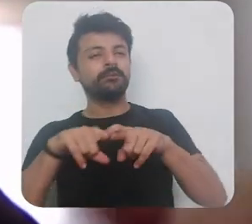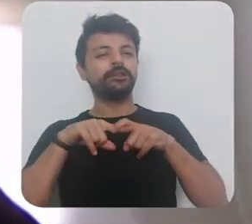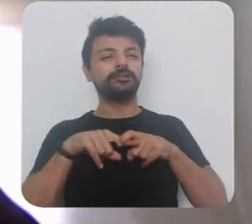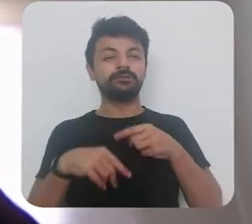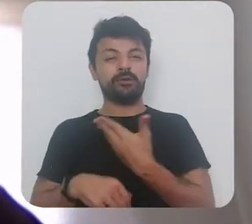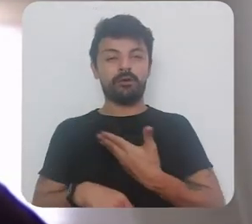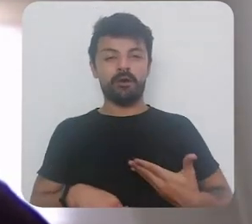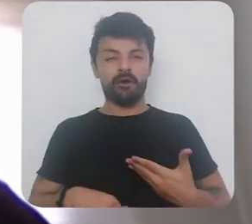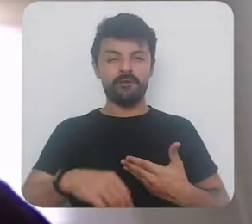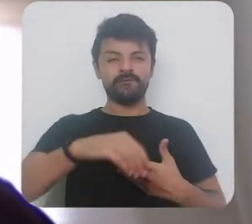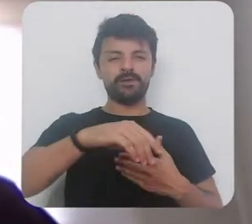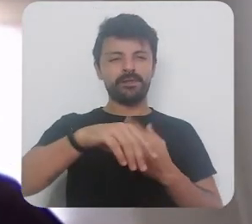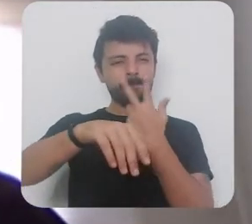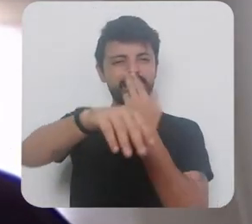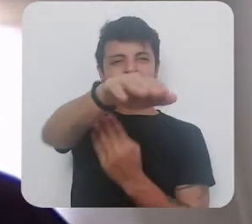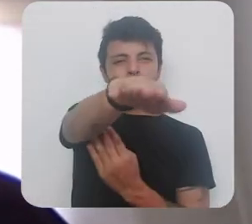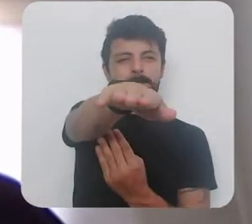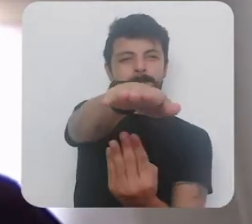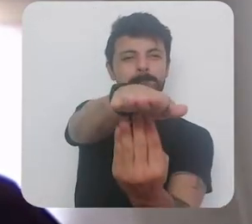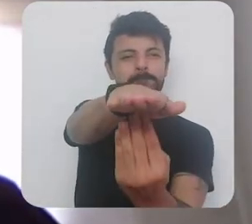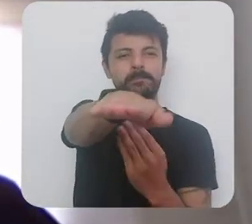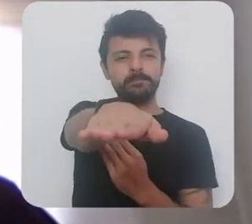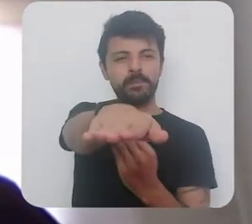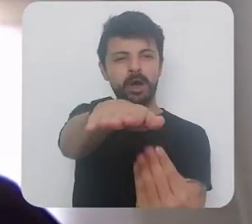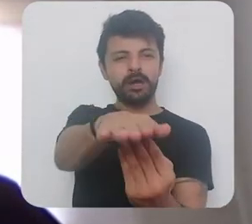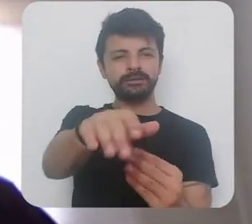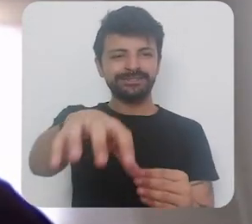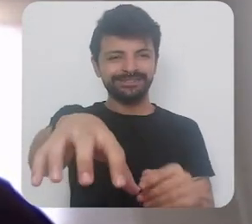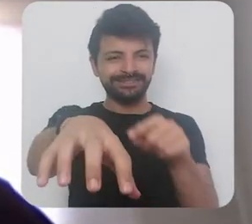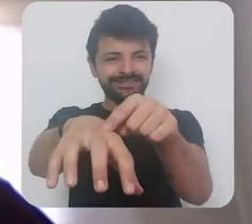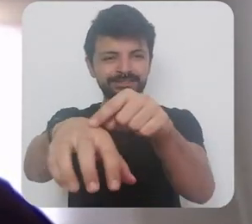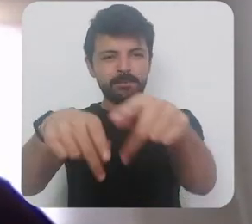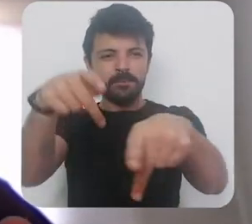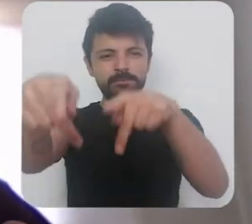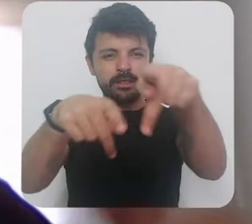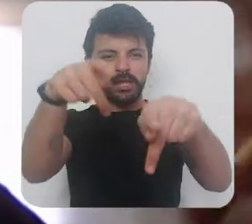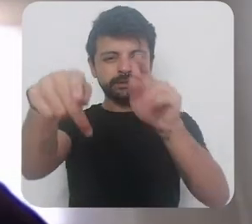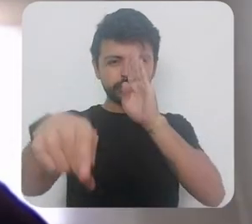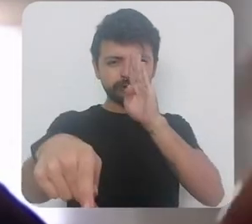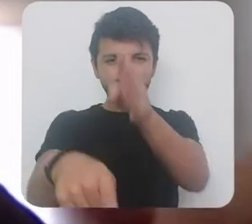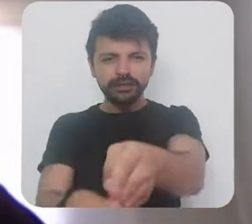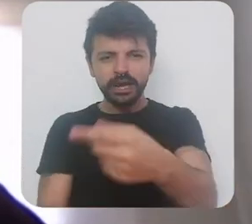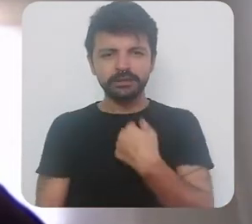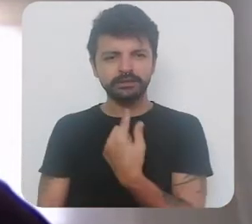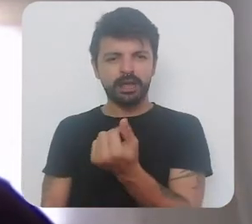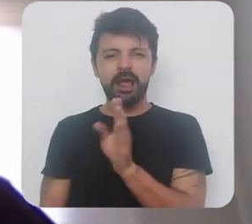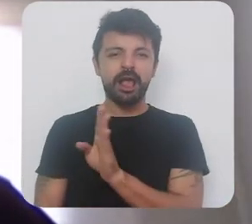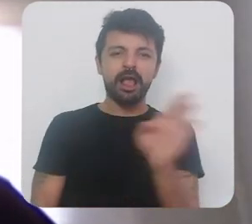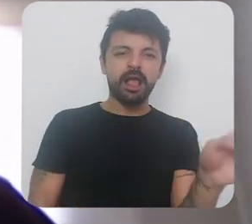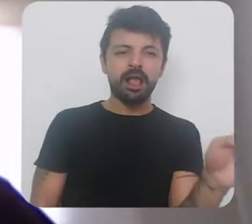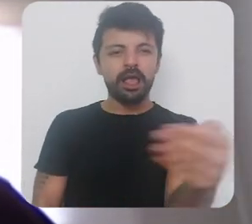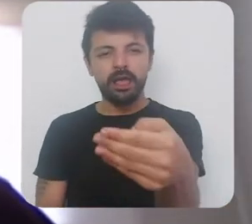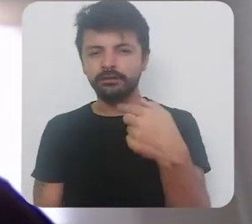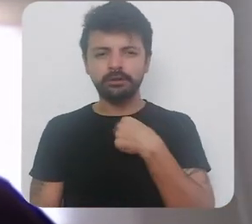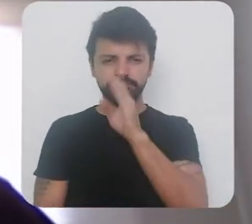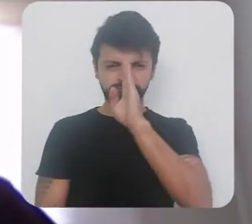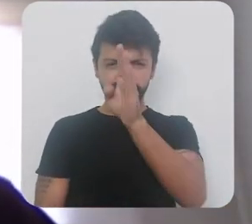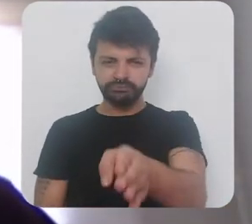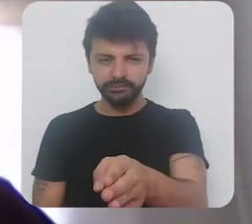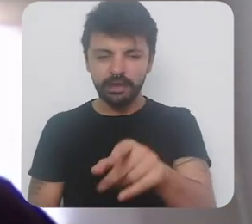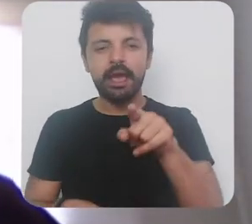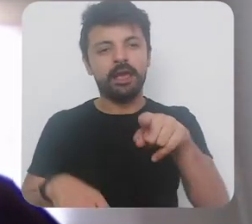ponte direta de fato é o canal necessário para fazer o